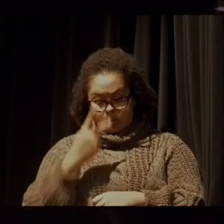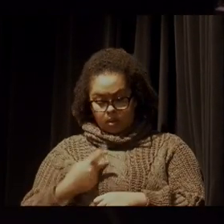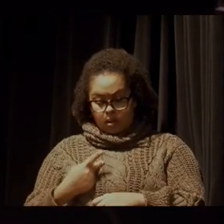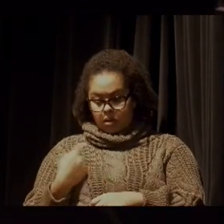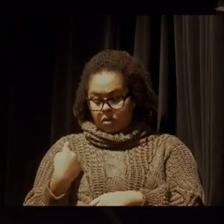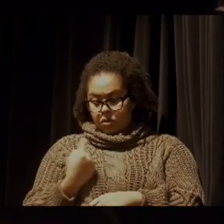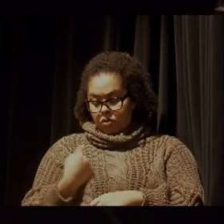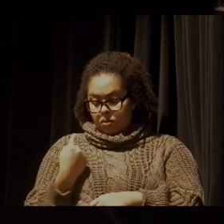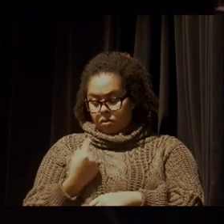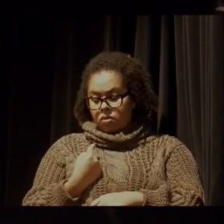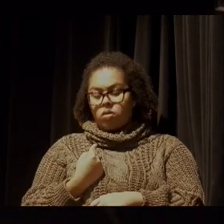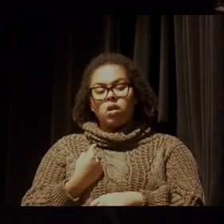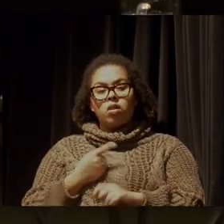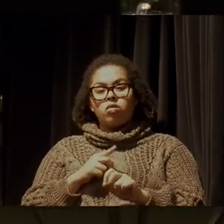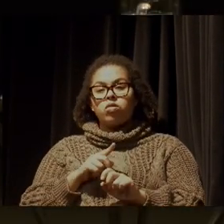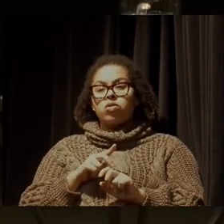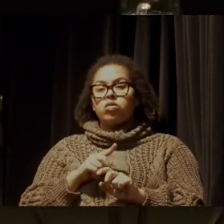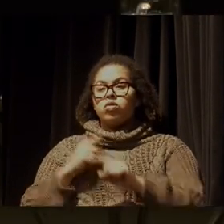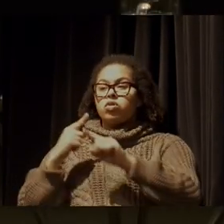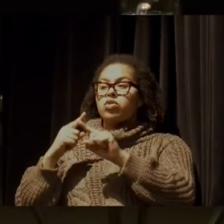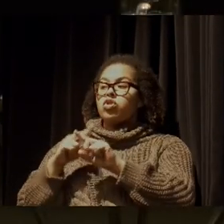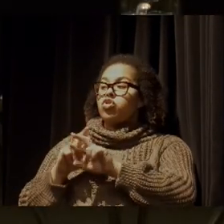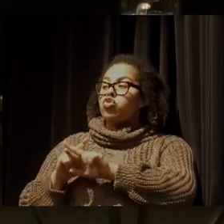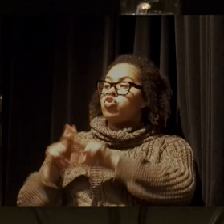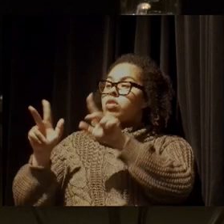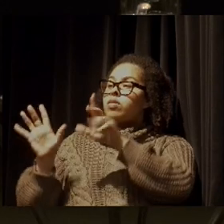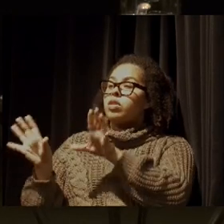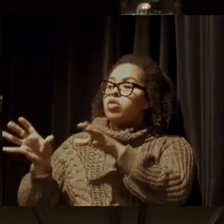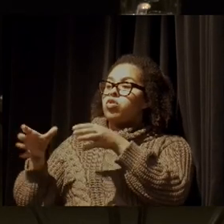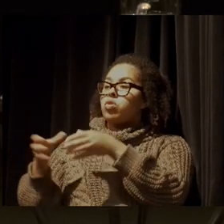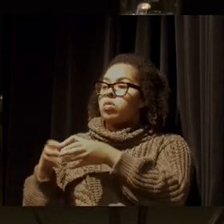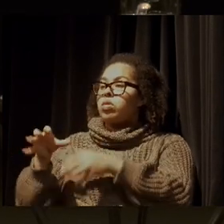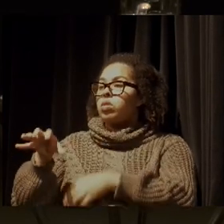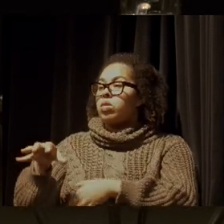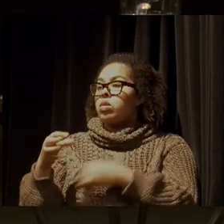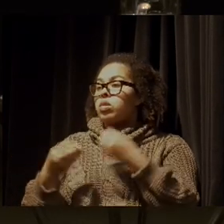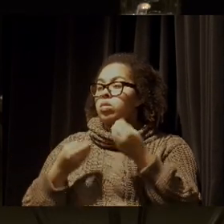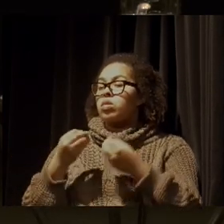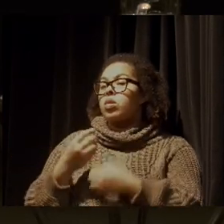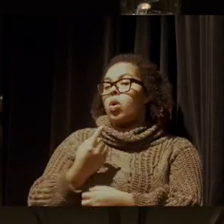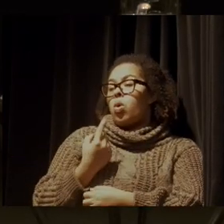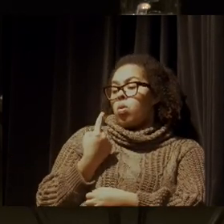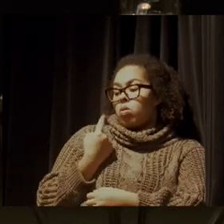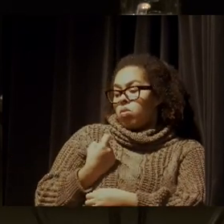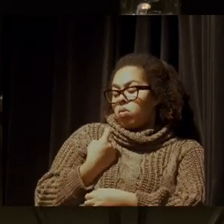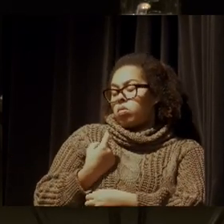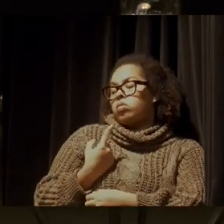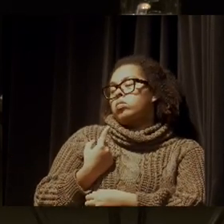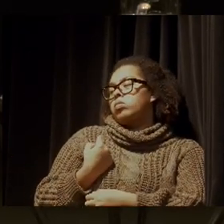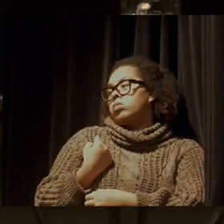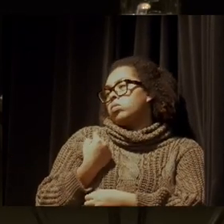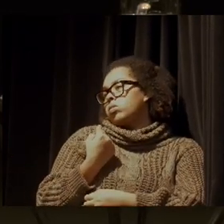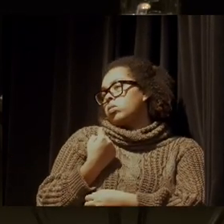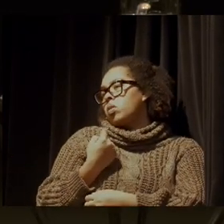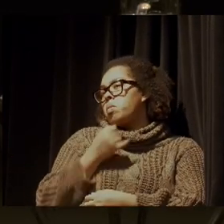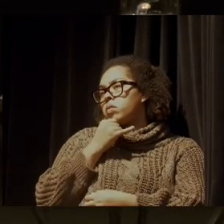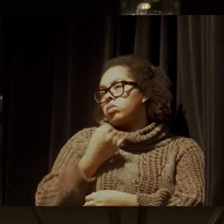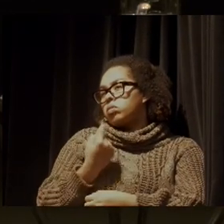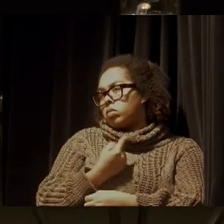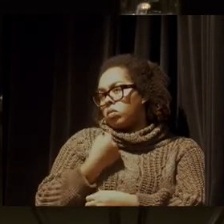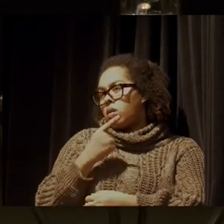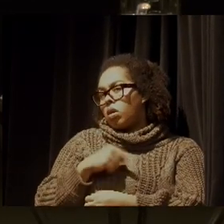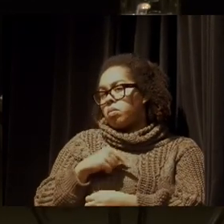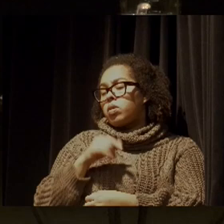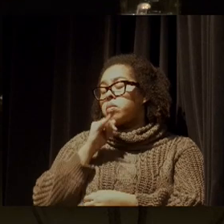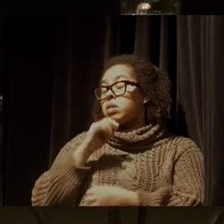individual versus o coletivo. A gente precisa de engajamento coletivo. O individual, claro, é importante, mas, se não houver uma ação coletiva, é